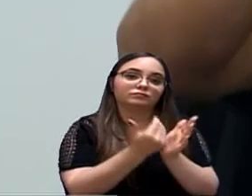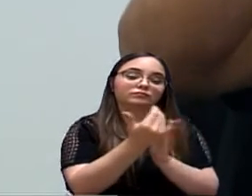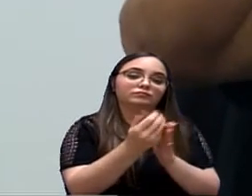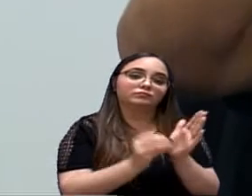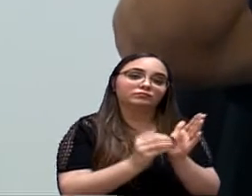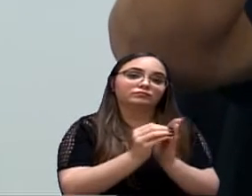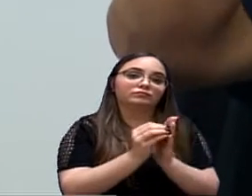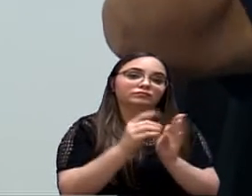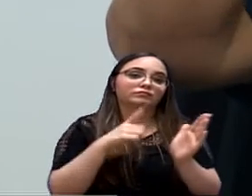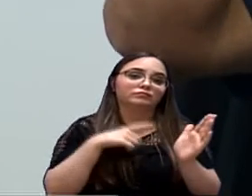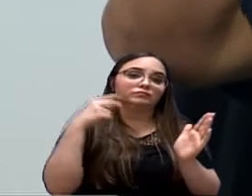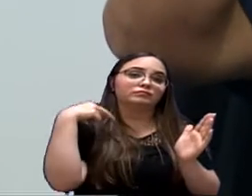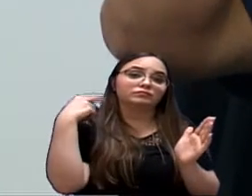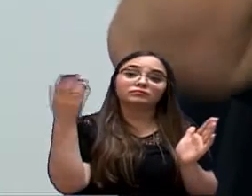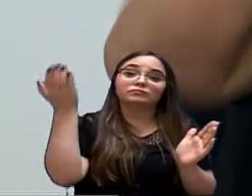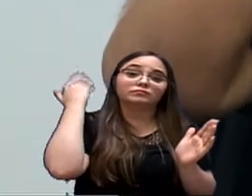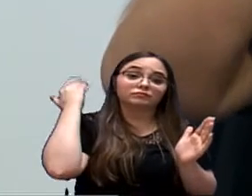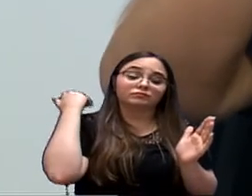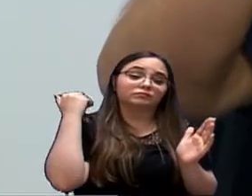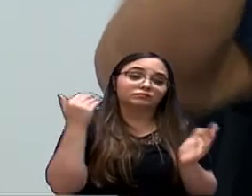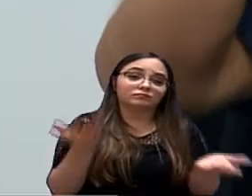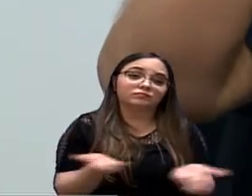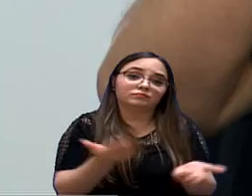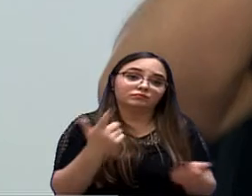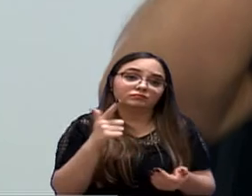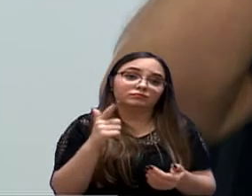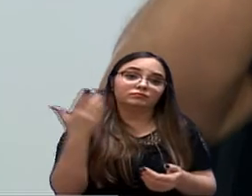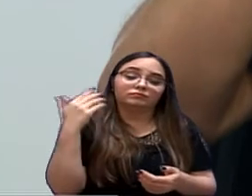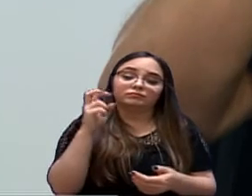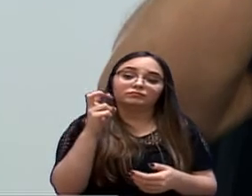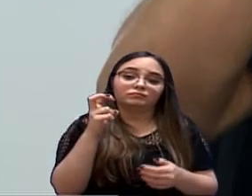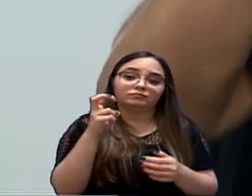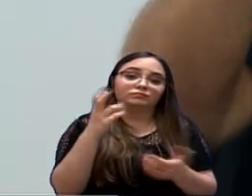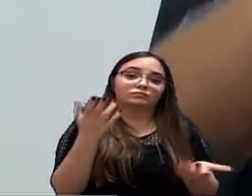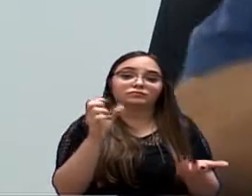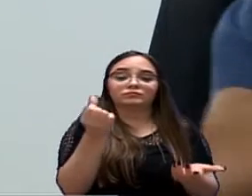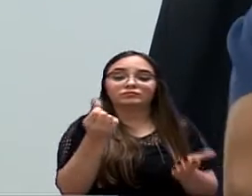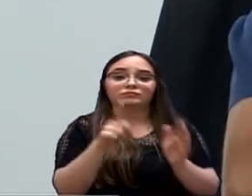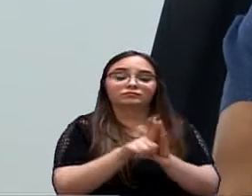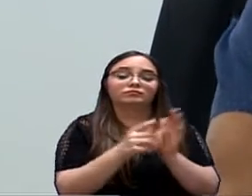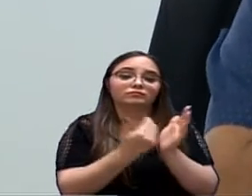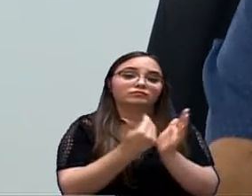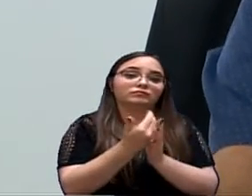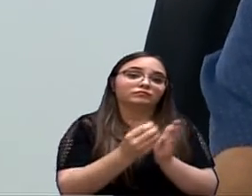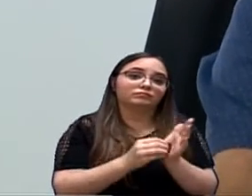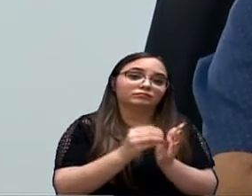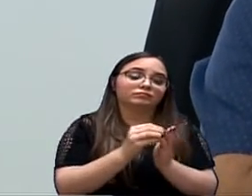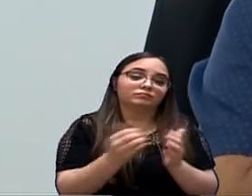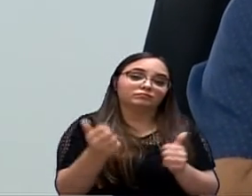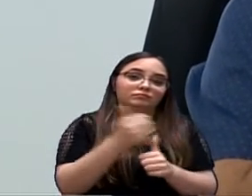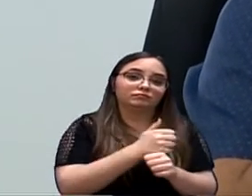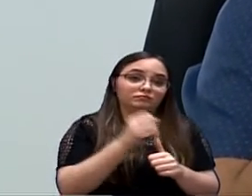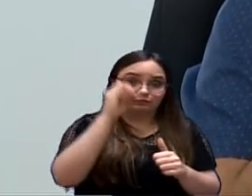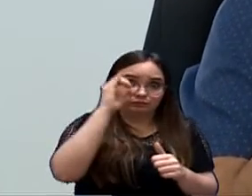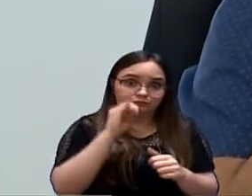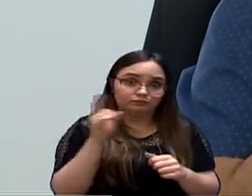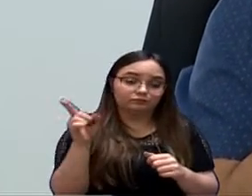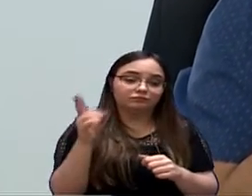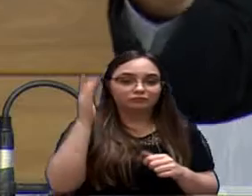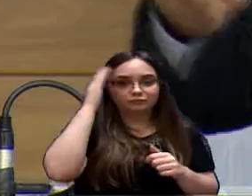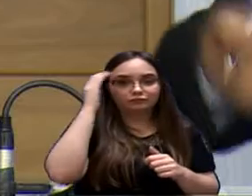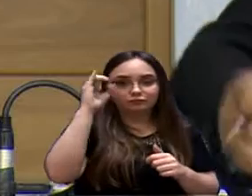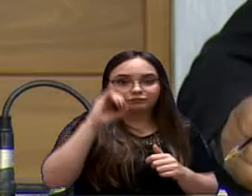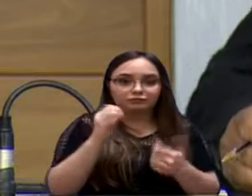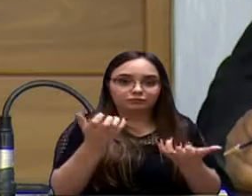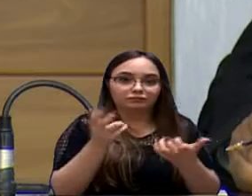outra legislatura, cinco, seis emendas? É, o substitutivo da vereadora Yara, eu sei que a Yara